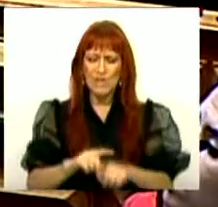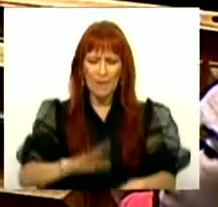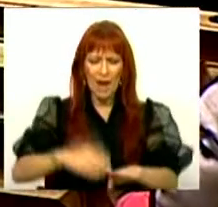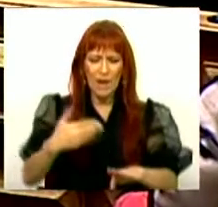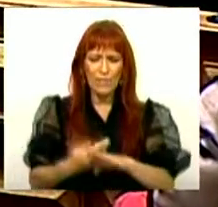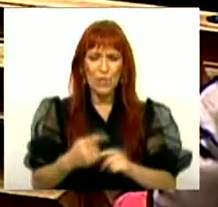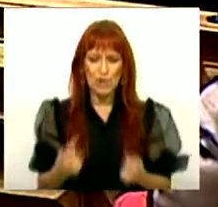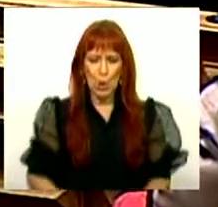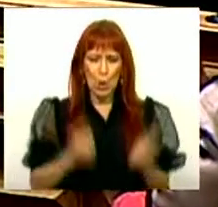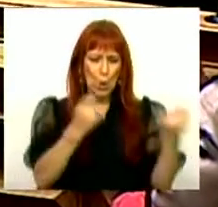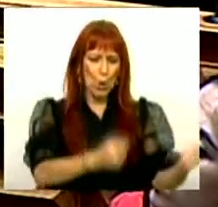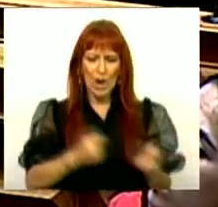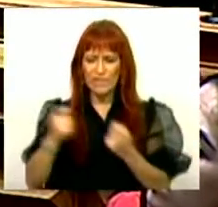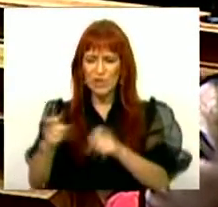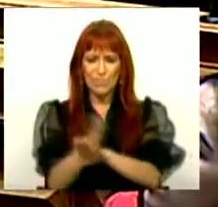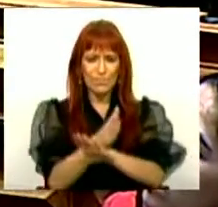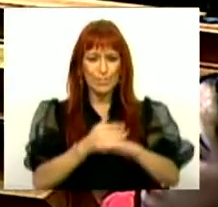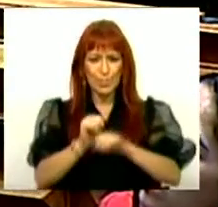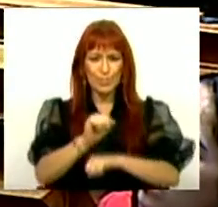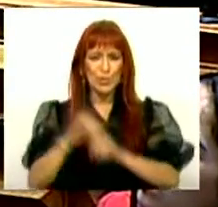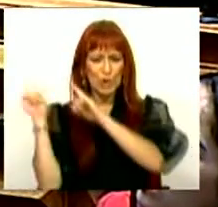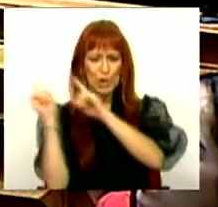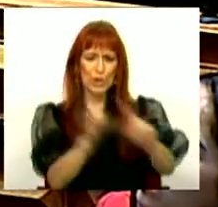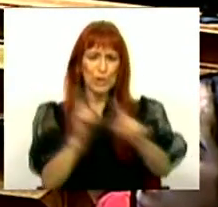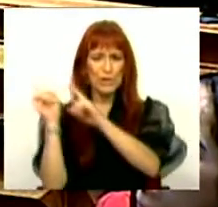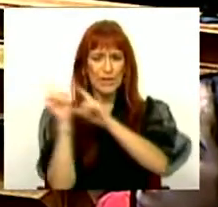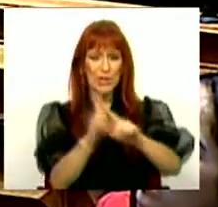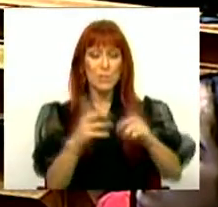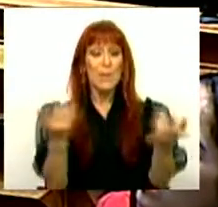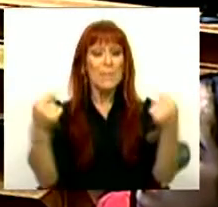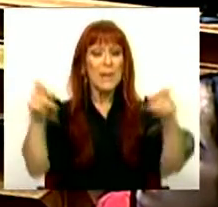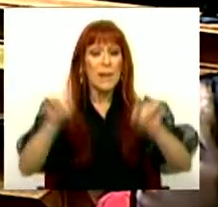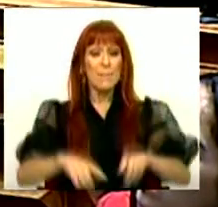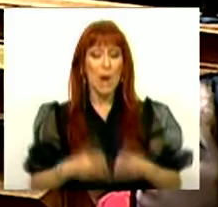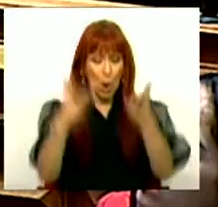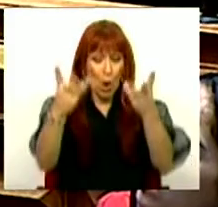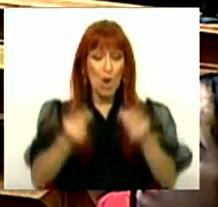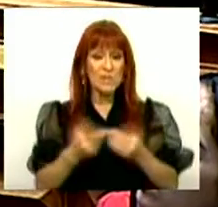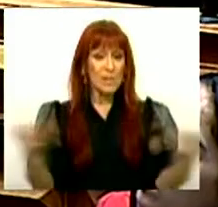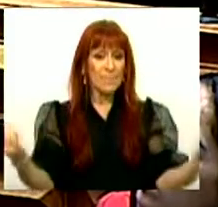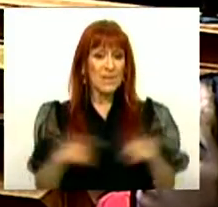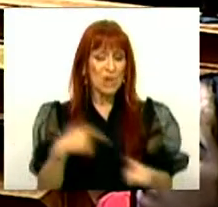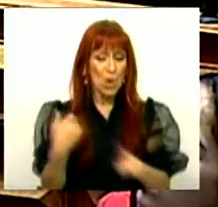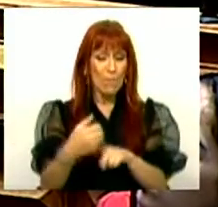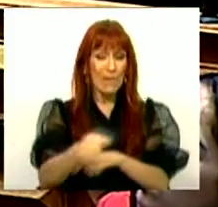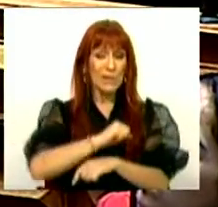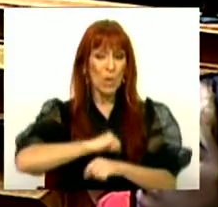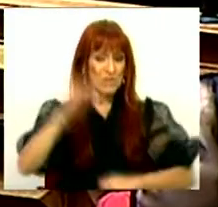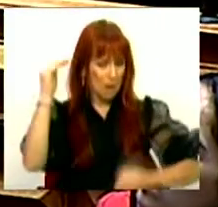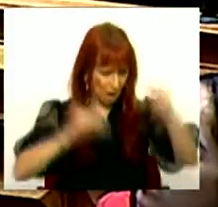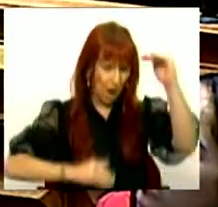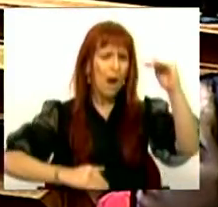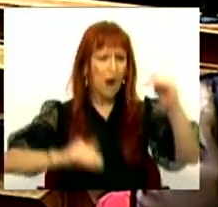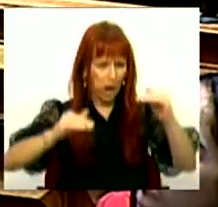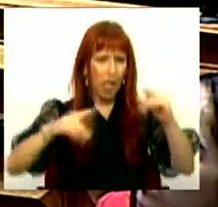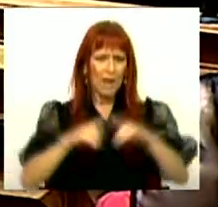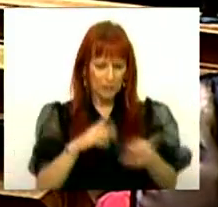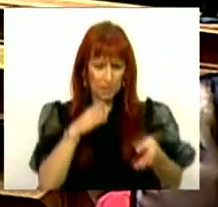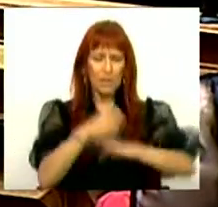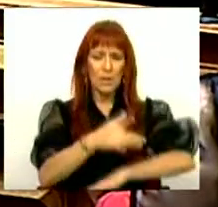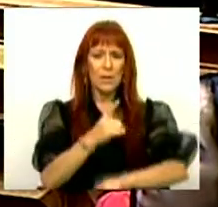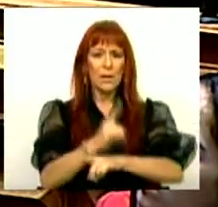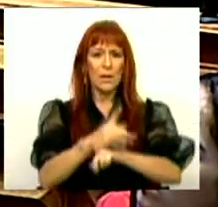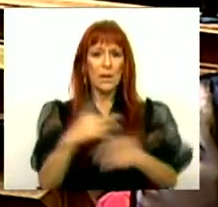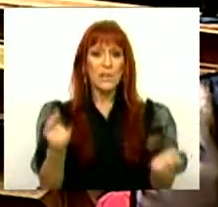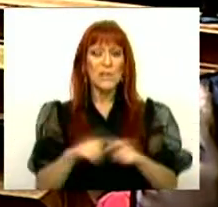reforça os investimentos no setor dos transportes. Mas também há um orçamento que combate as desigualdades. Continua